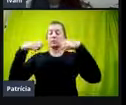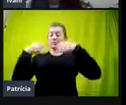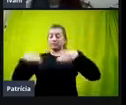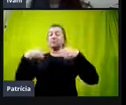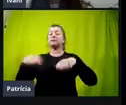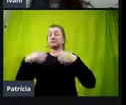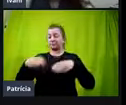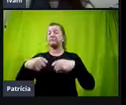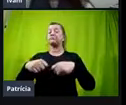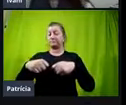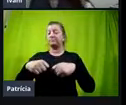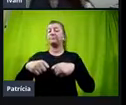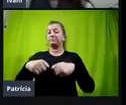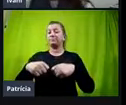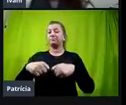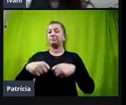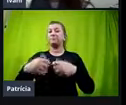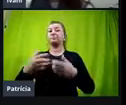enfim, né?